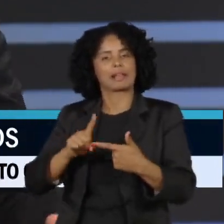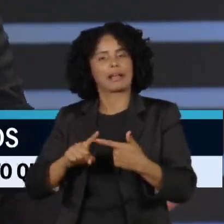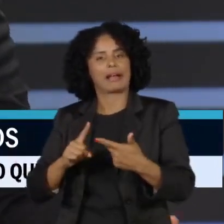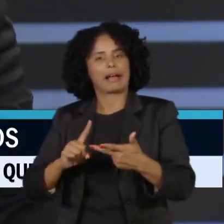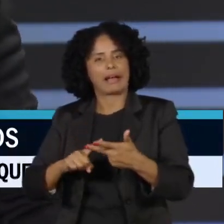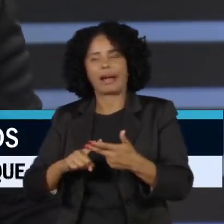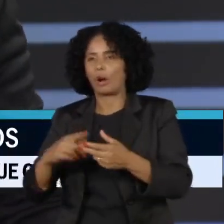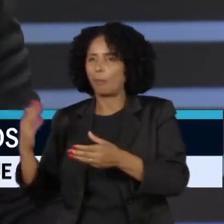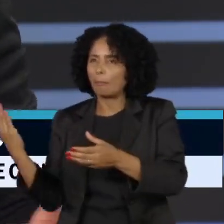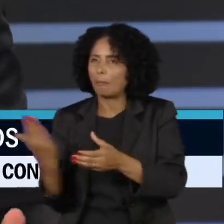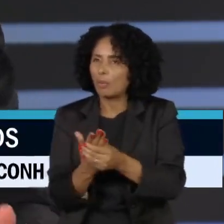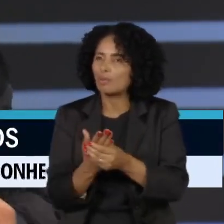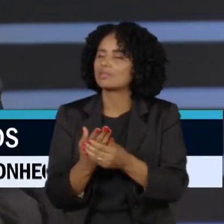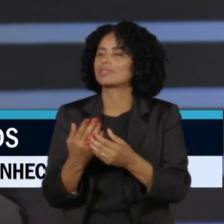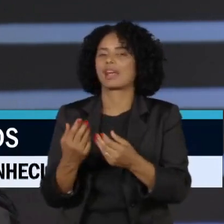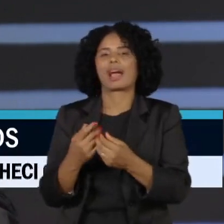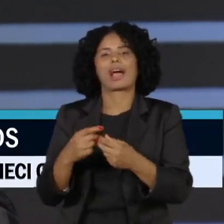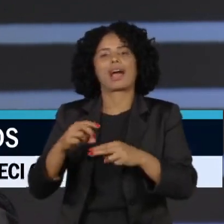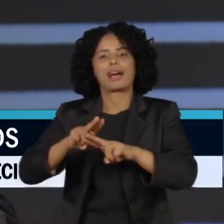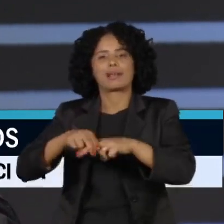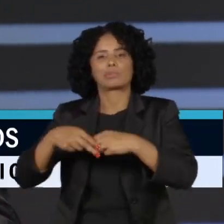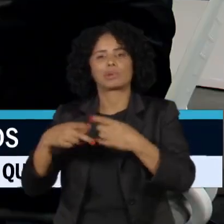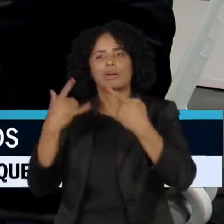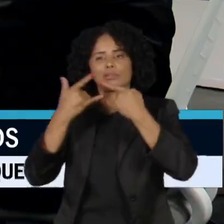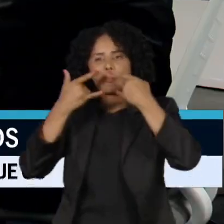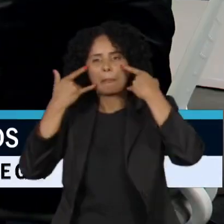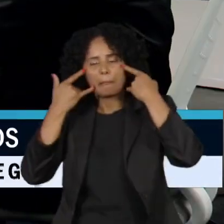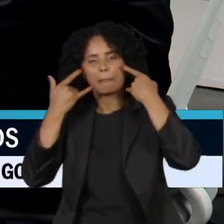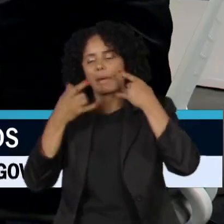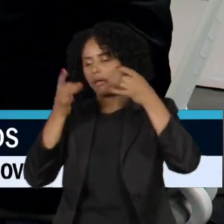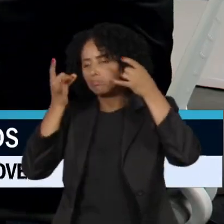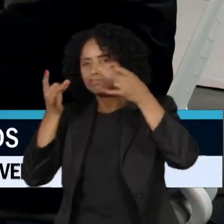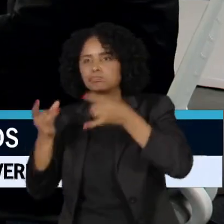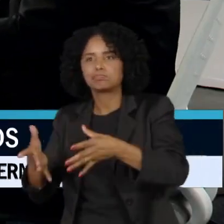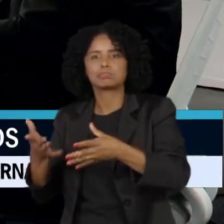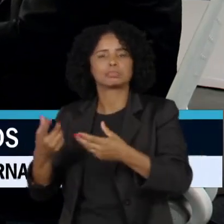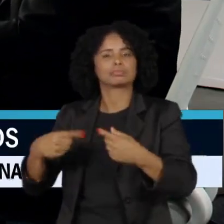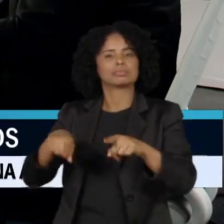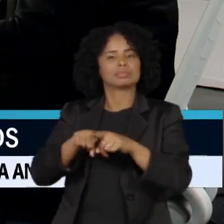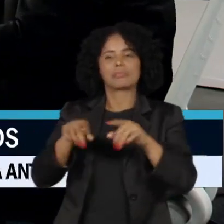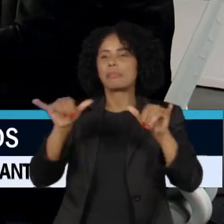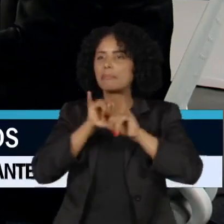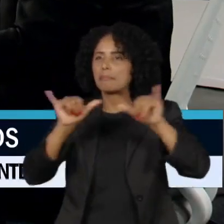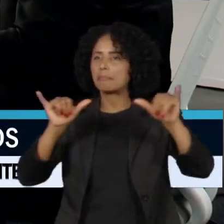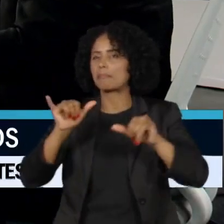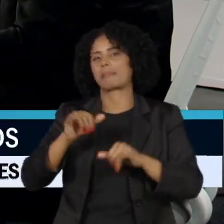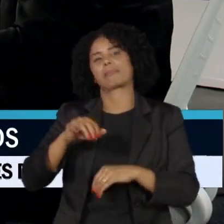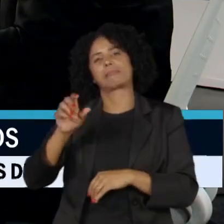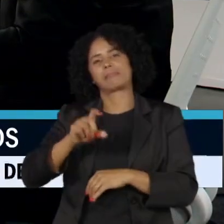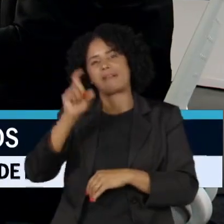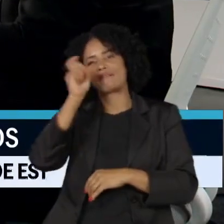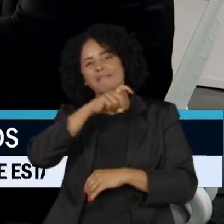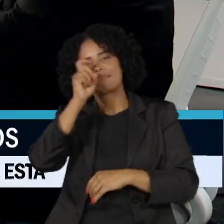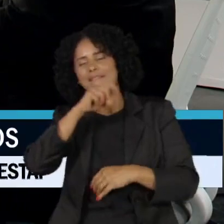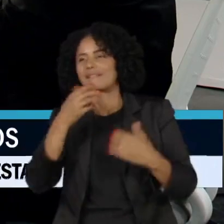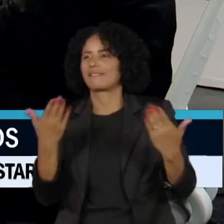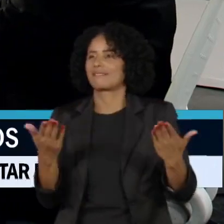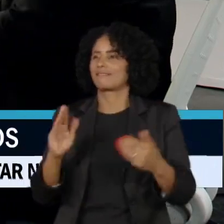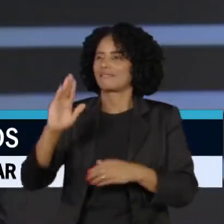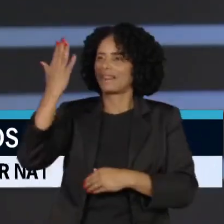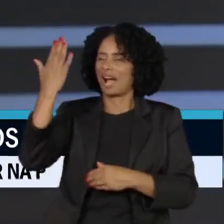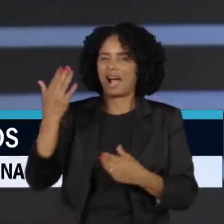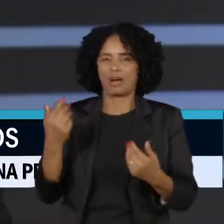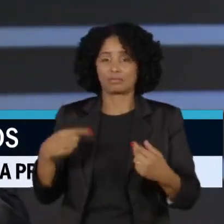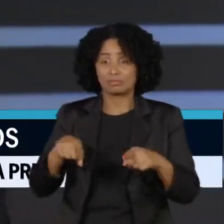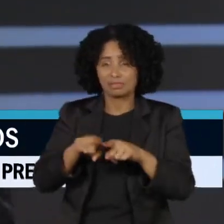morte contra as máscaras e dizendo que vacinas causavam AIDS, mas também tivemos questões de corrupção no Ministério da Educação, aquela questão